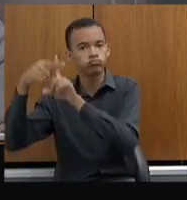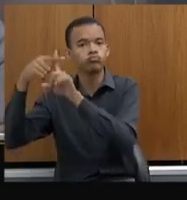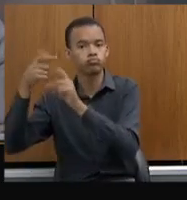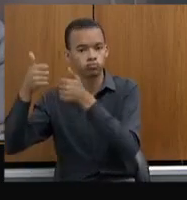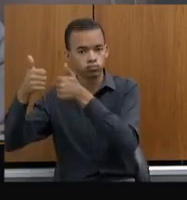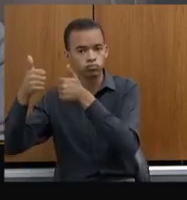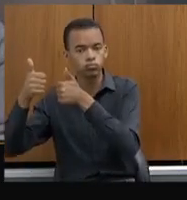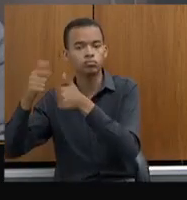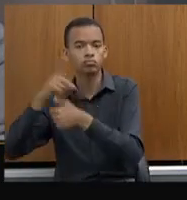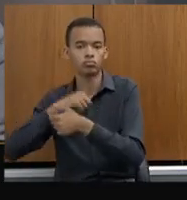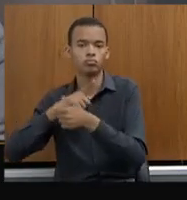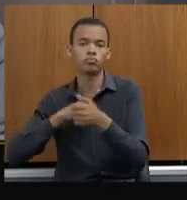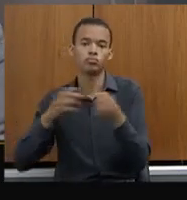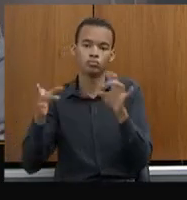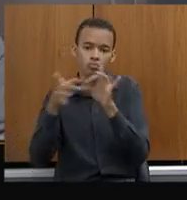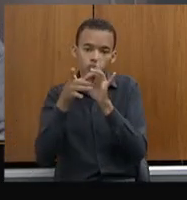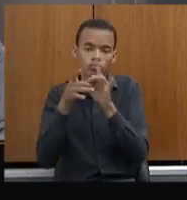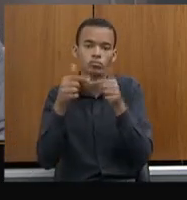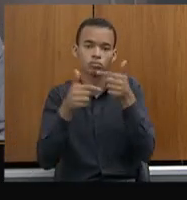conjunto. Pode passar?